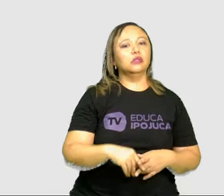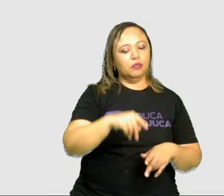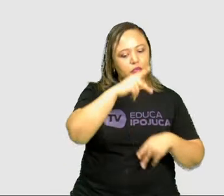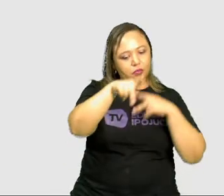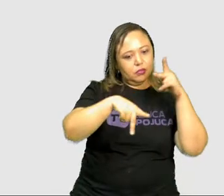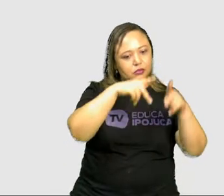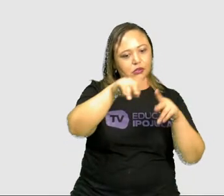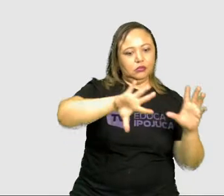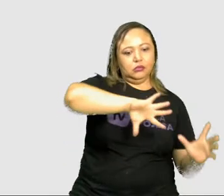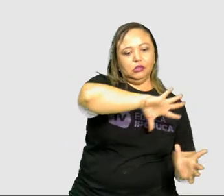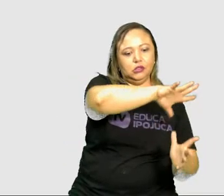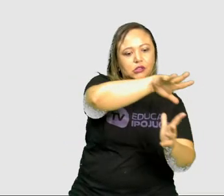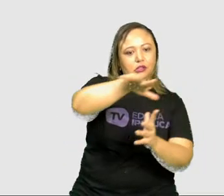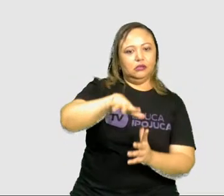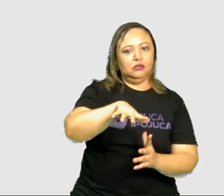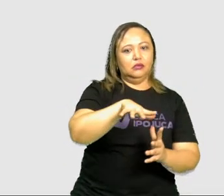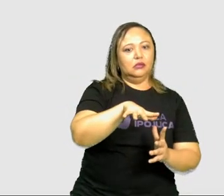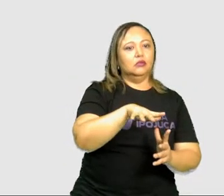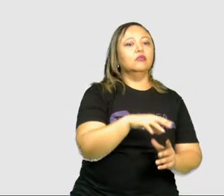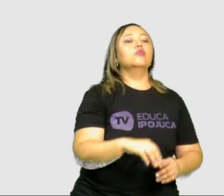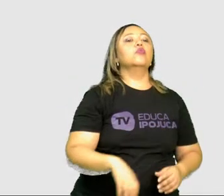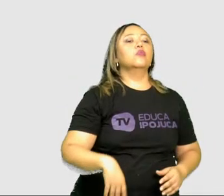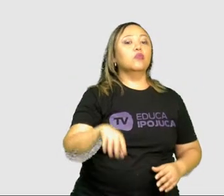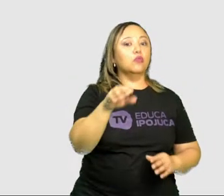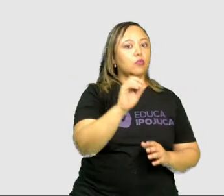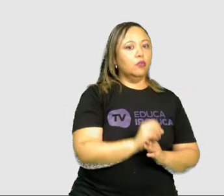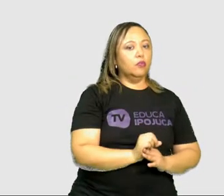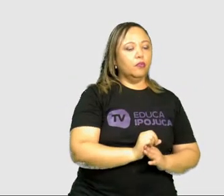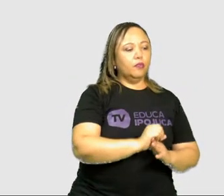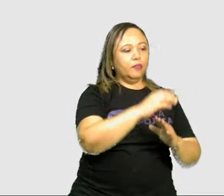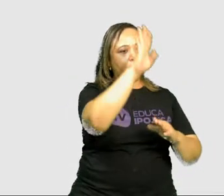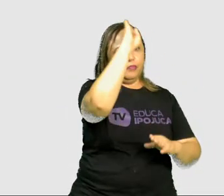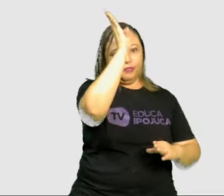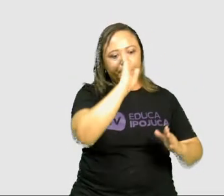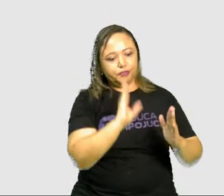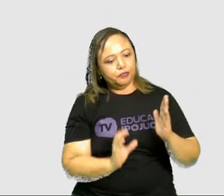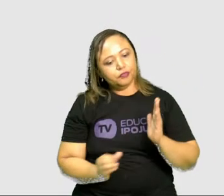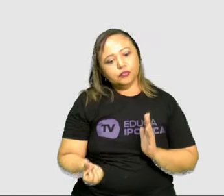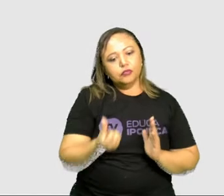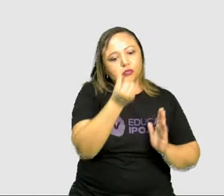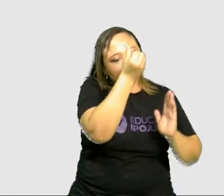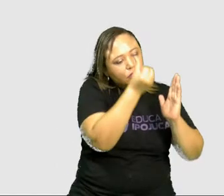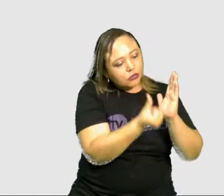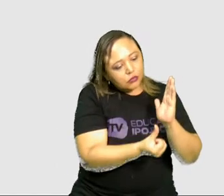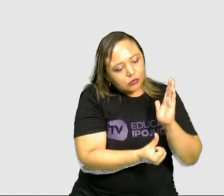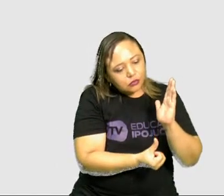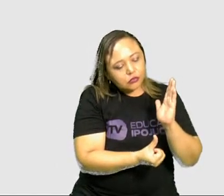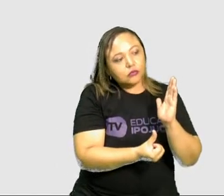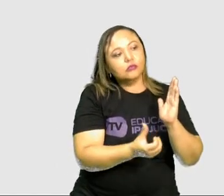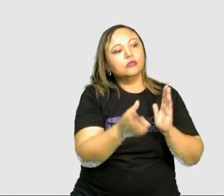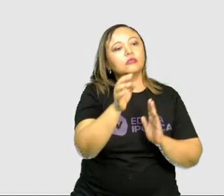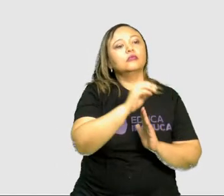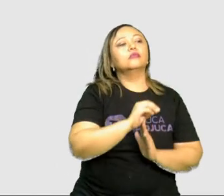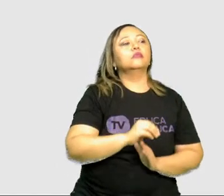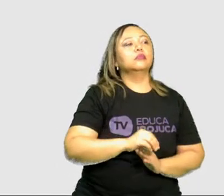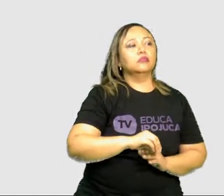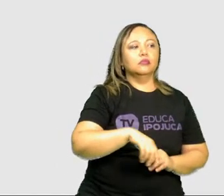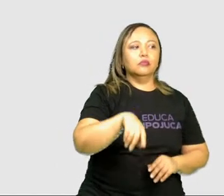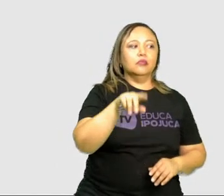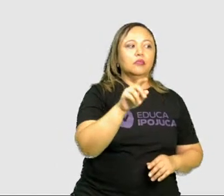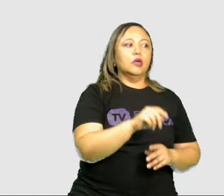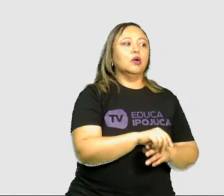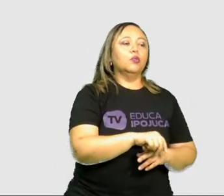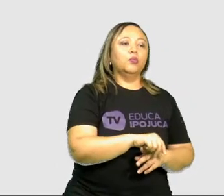O Brasil está em sexto lugar, com 211 milhões de habitantes. Hoje a gente tem mais um pouquinho,